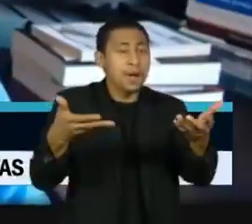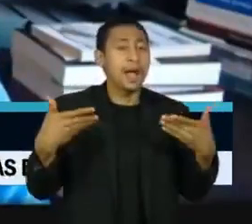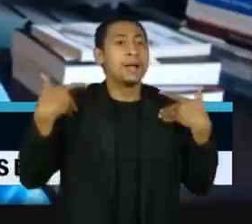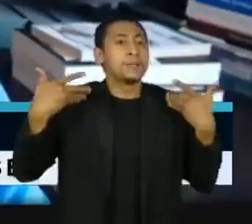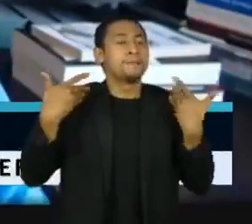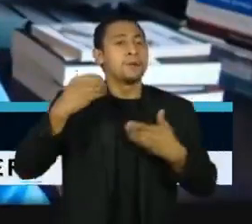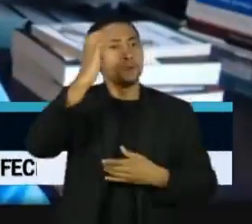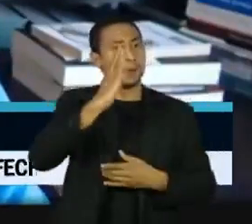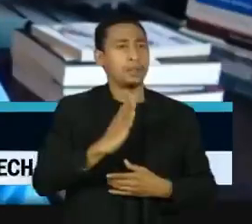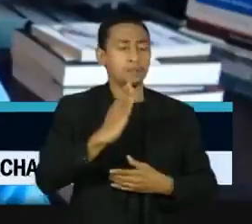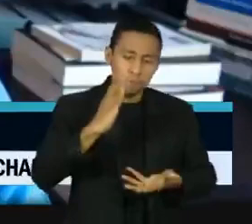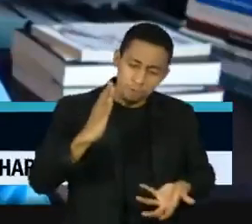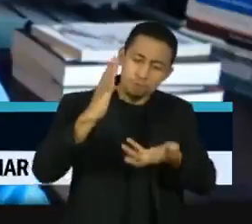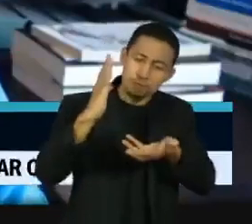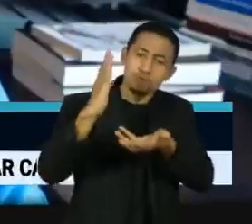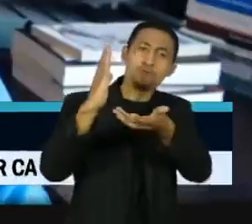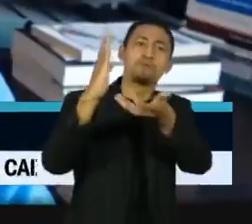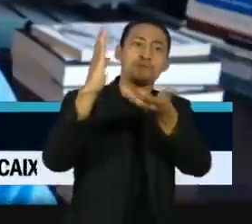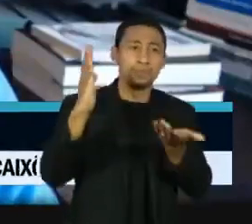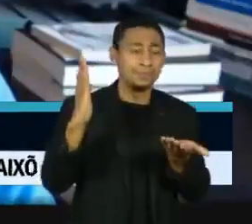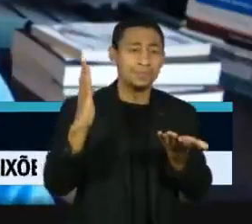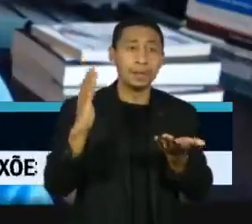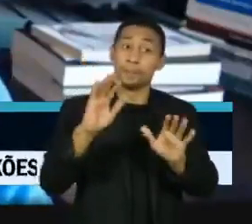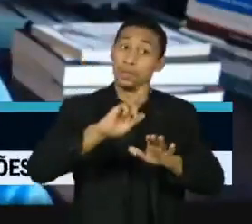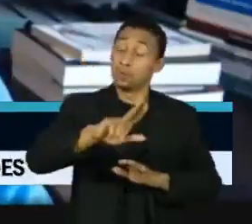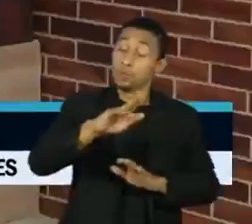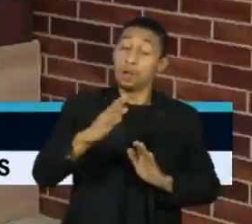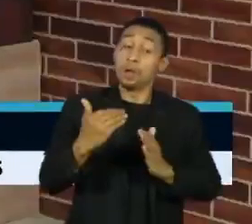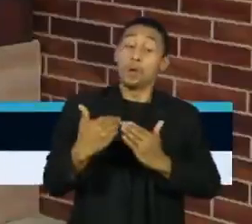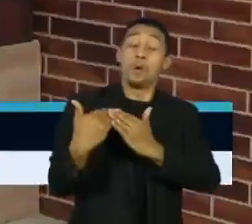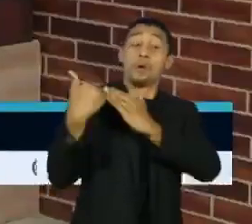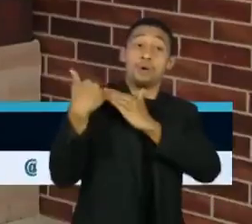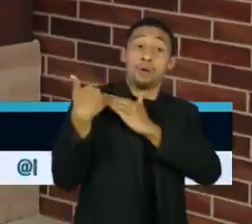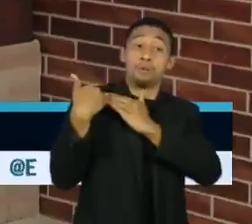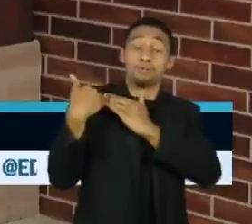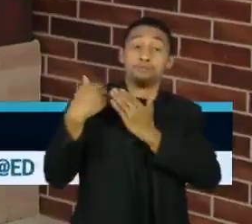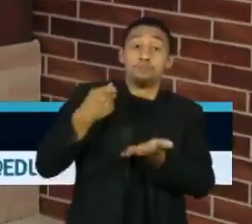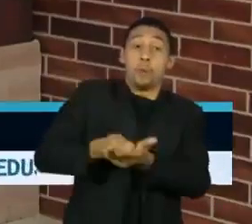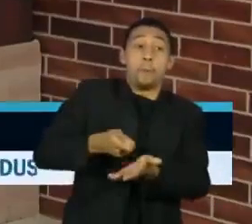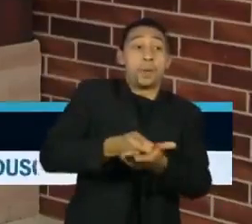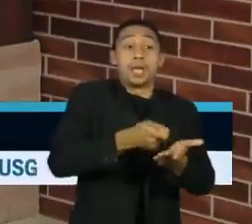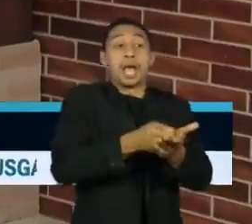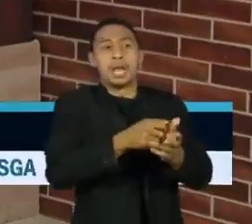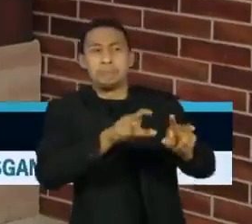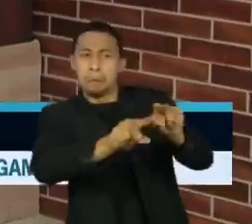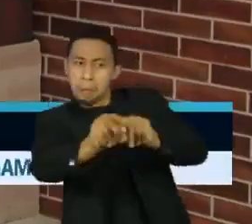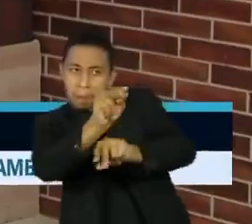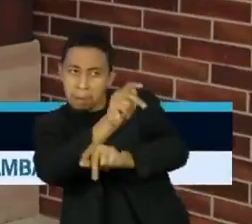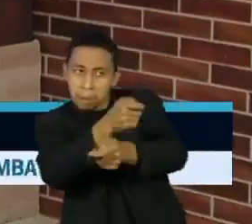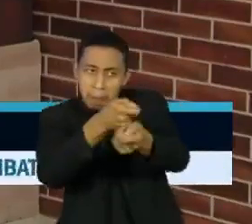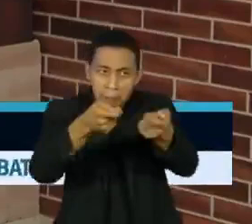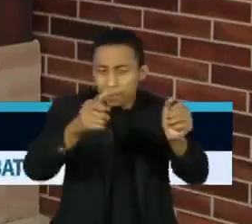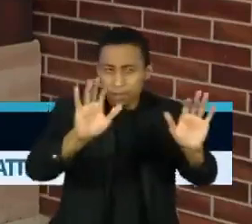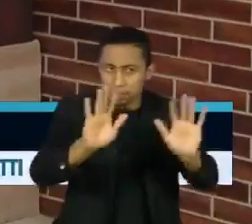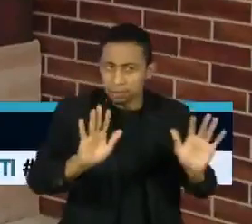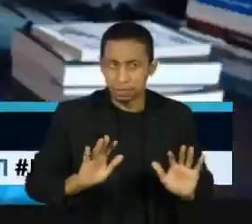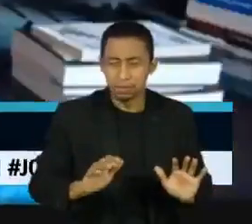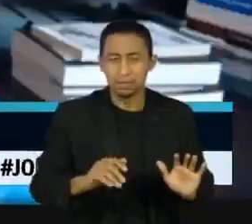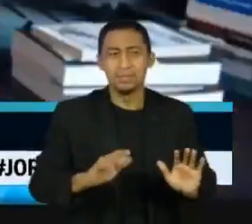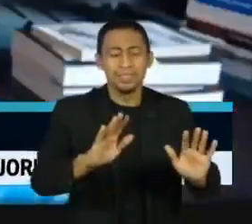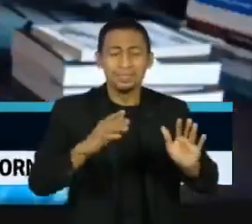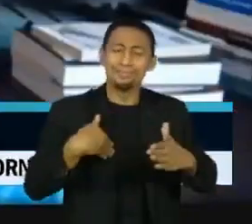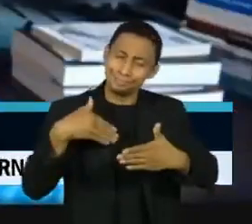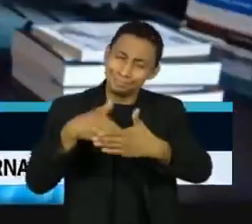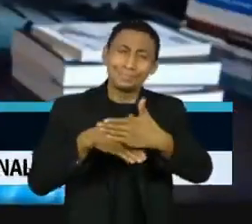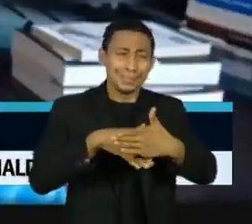Mas não tem a obrigação de enganar o país. Então, ele tem que reconhecer. Reconhecer as dificuldades. Nós temos dificuldades grandes.